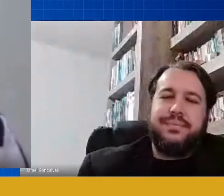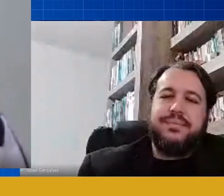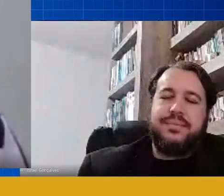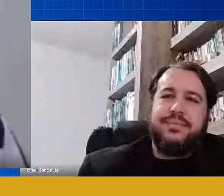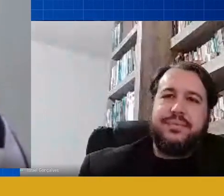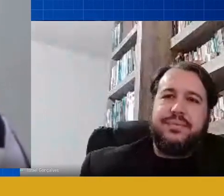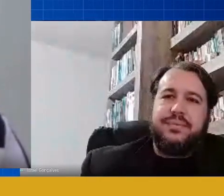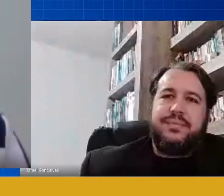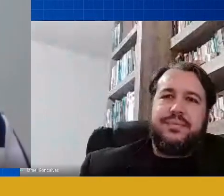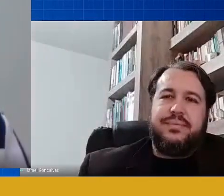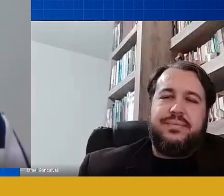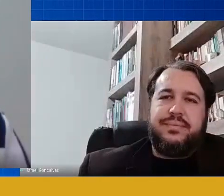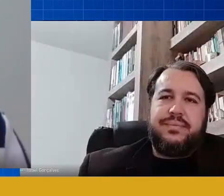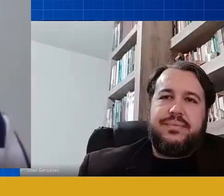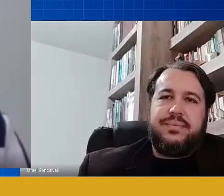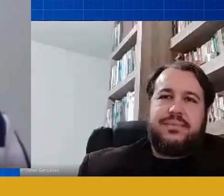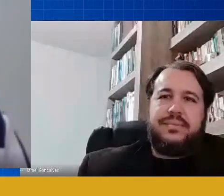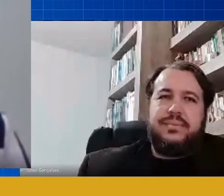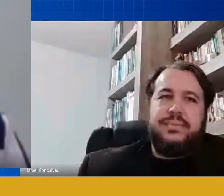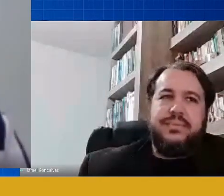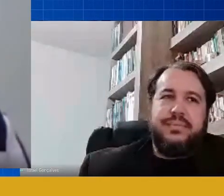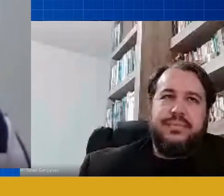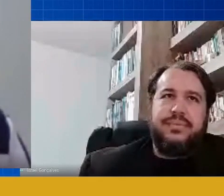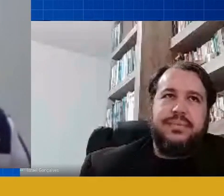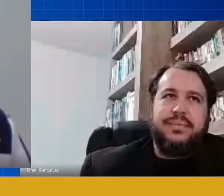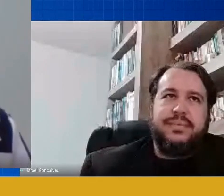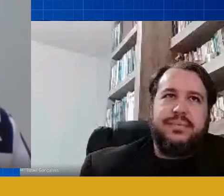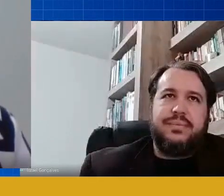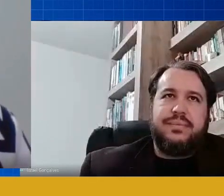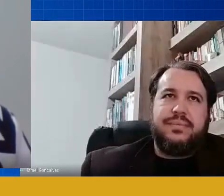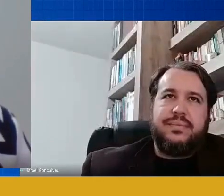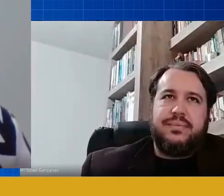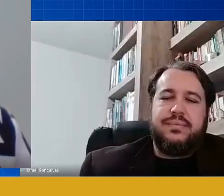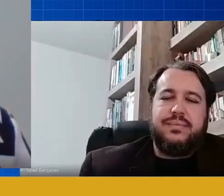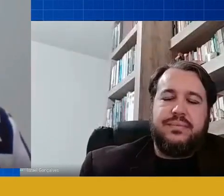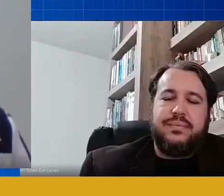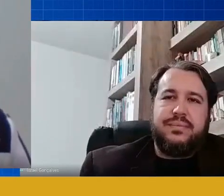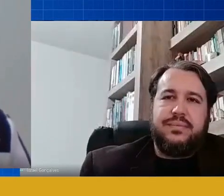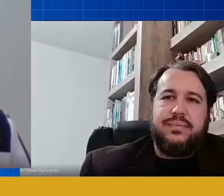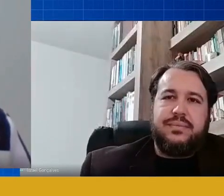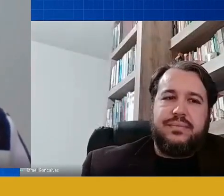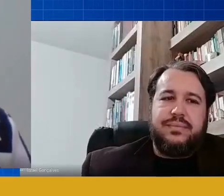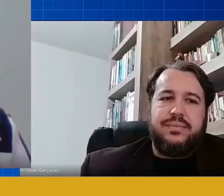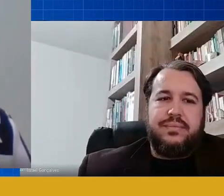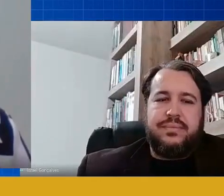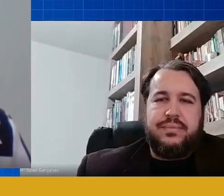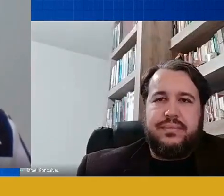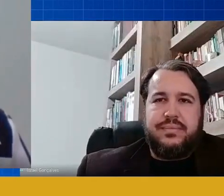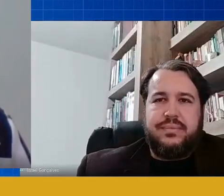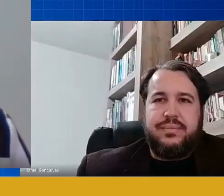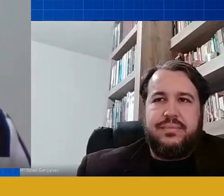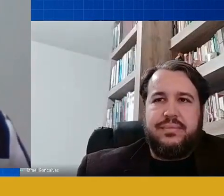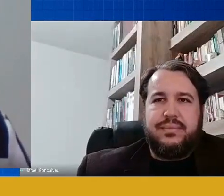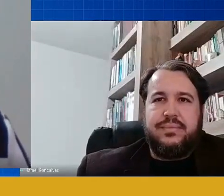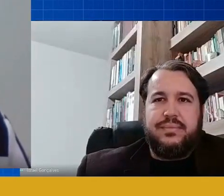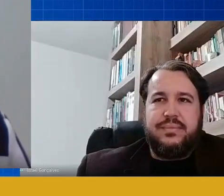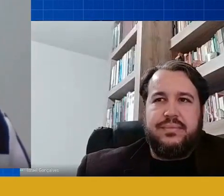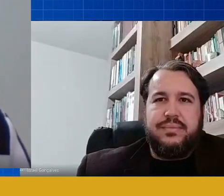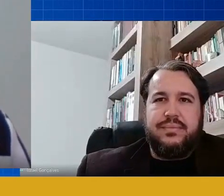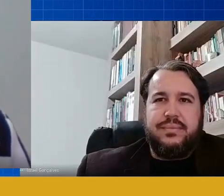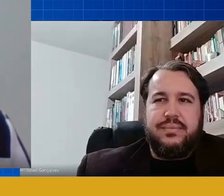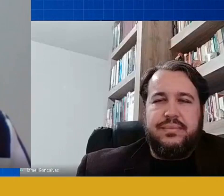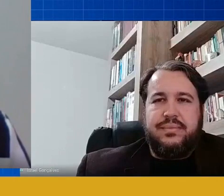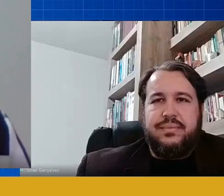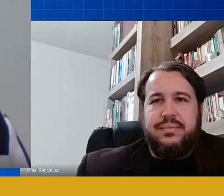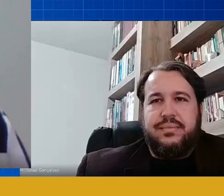mas nesse ir e vir nessa brincadeira que a professora Tereza Pena Firme fala e tem vários links aí da professora